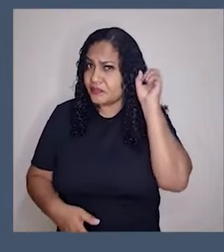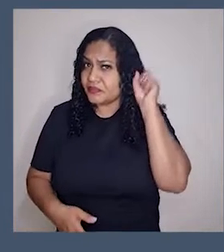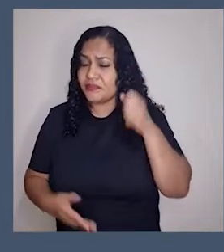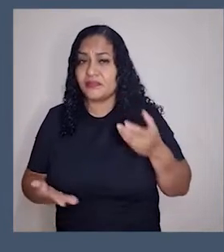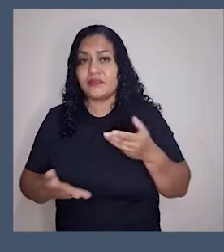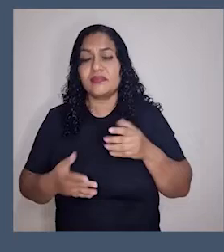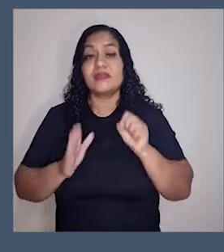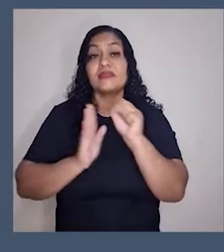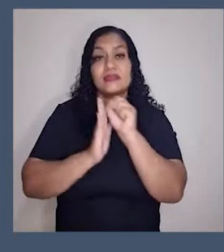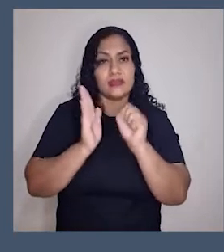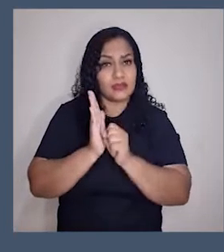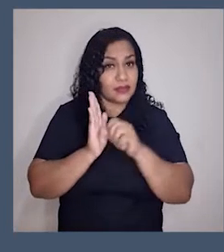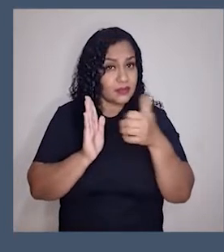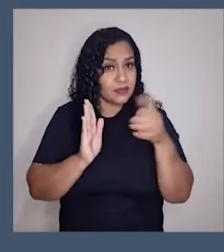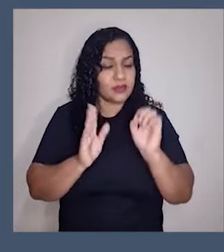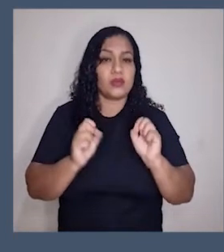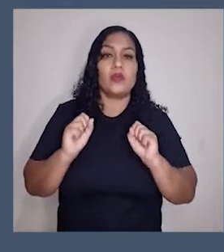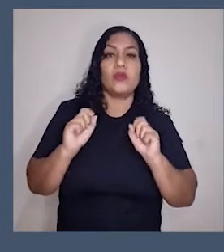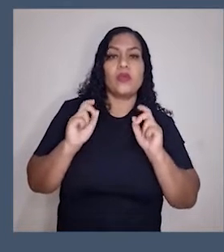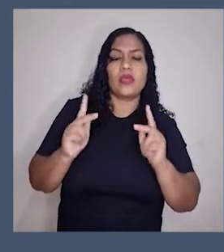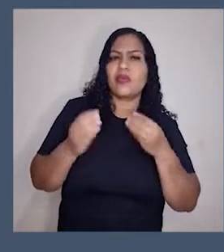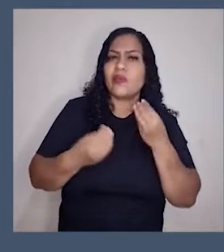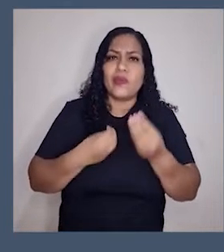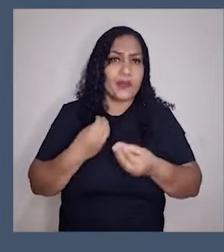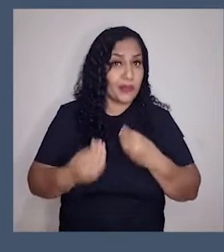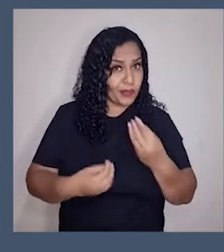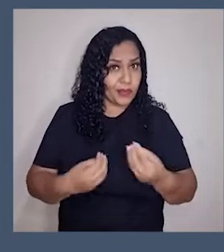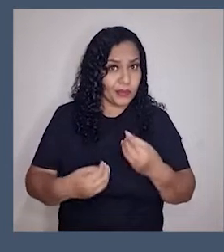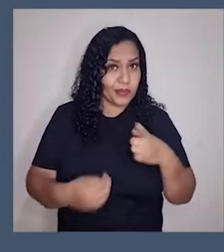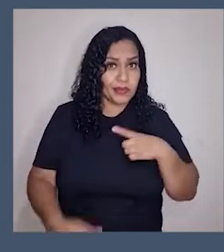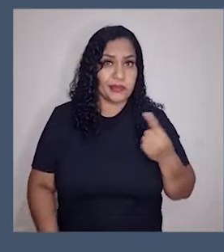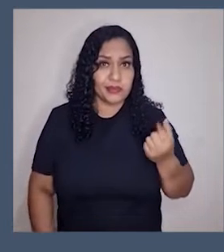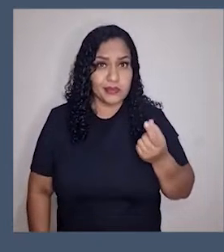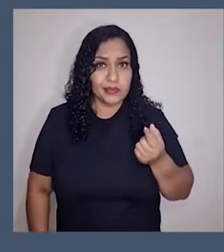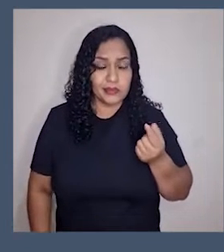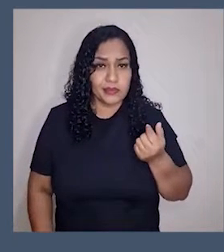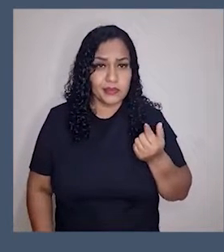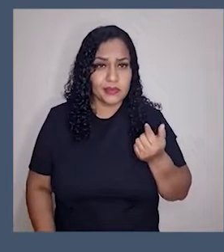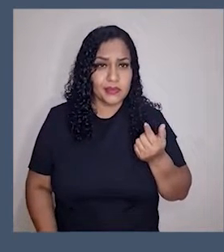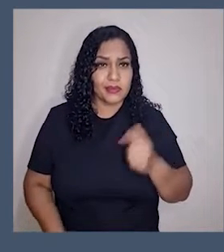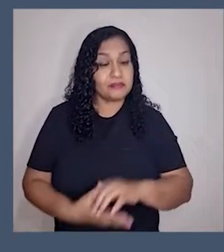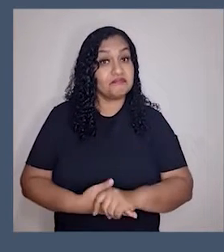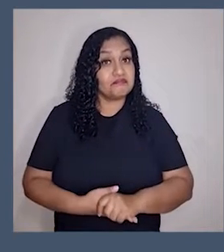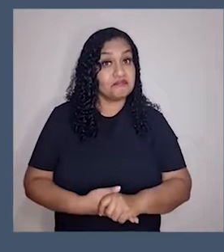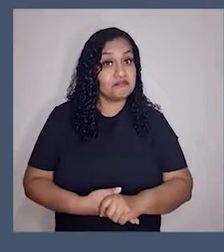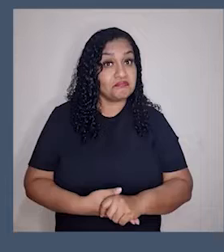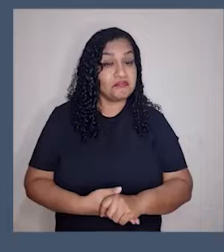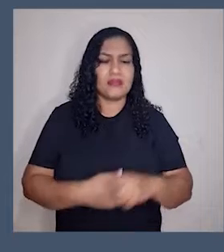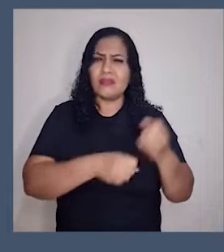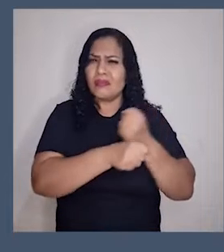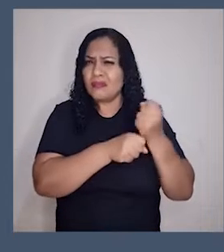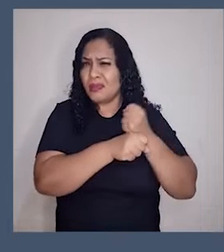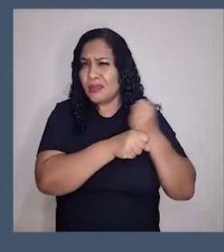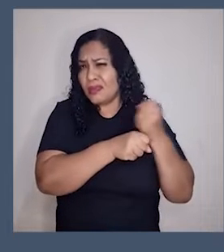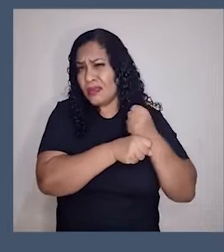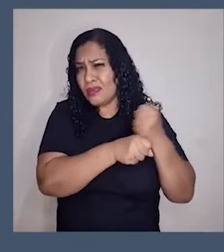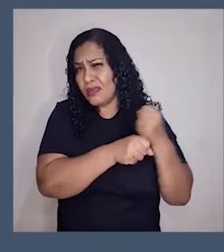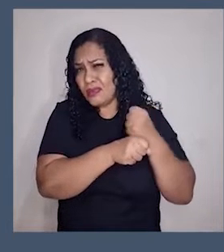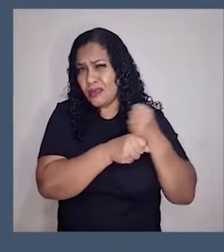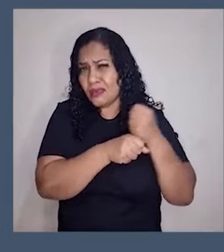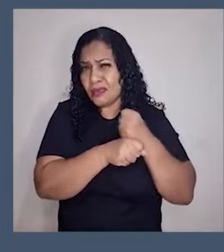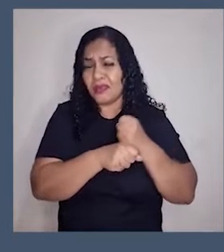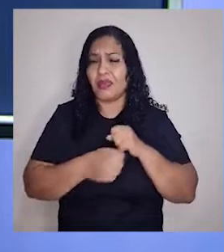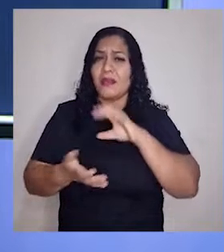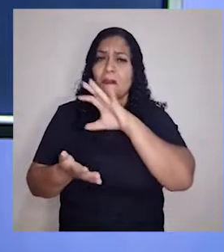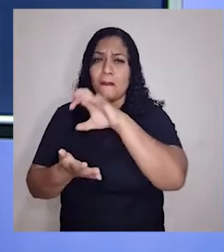Século XVIII. Perfeito. Como que eles tinham dinheiro pra produzir isso? Anos e